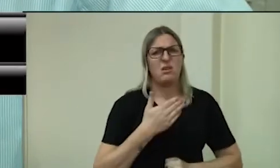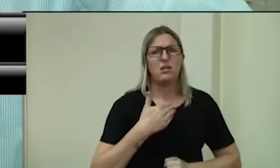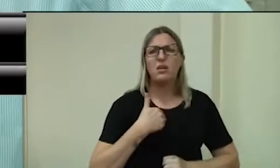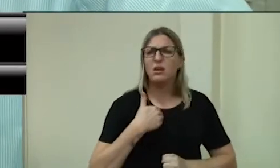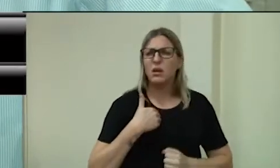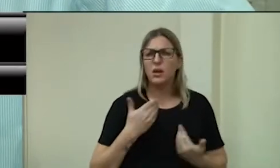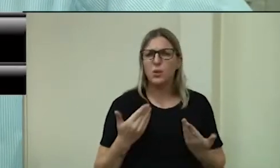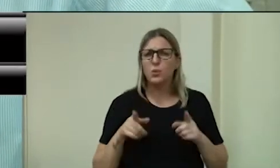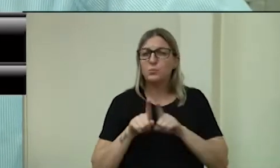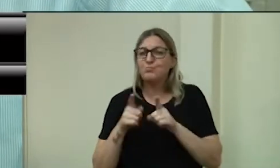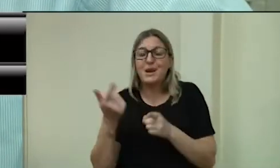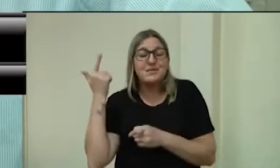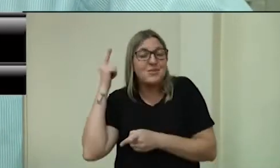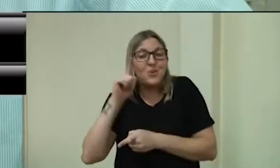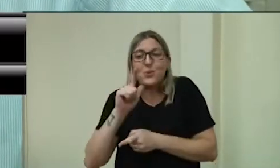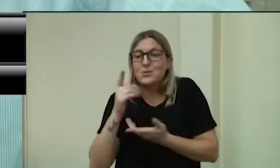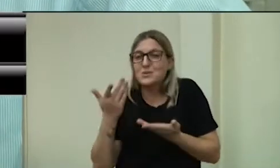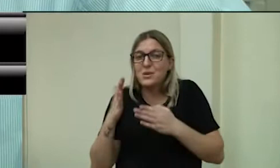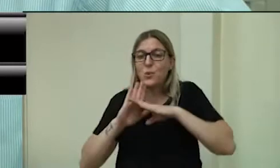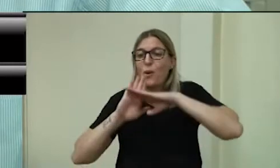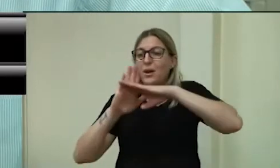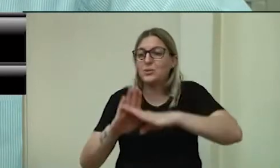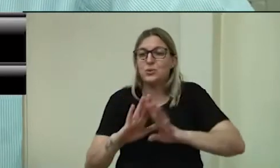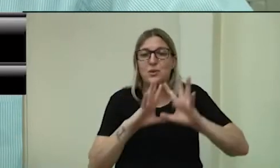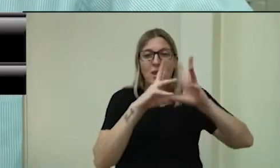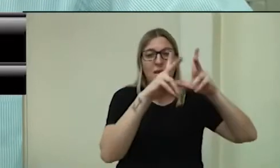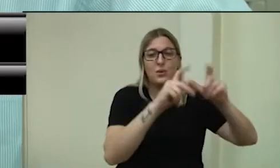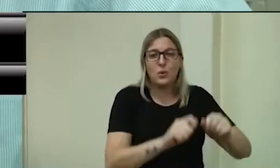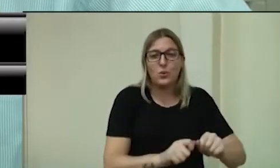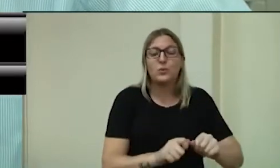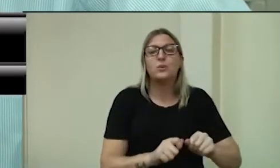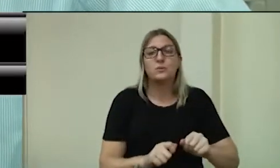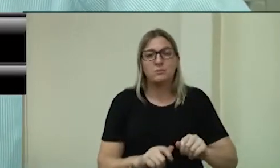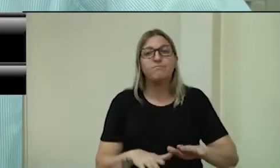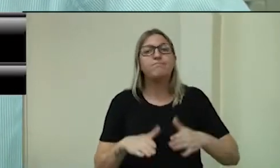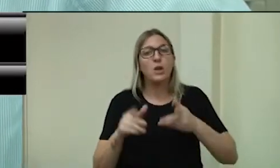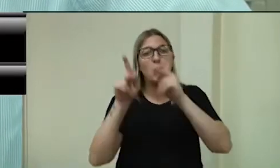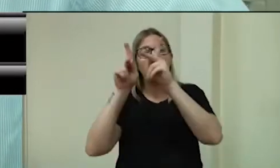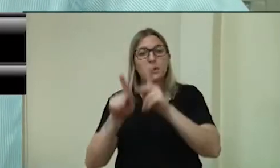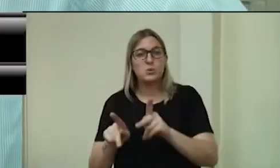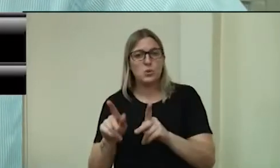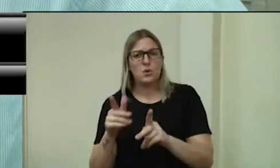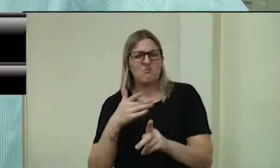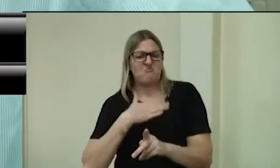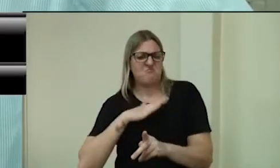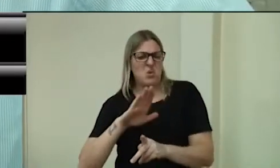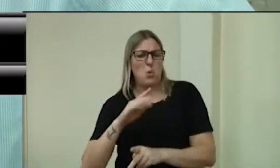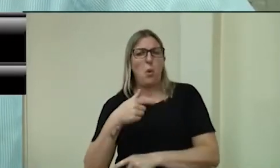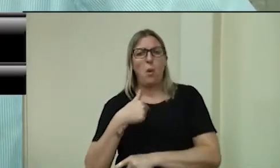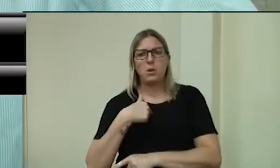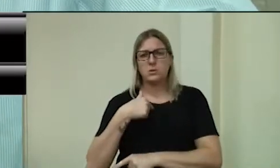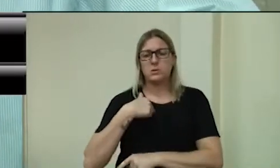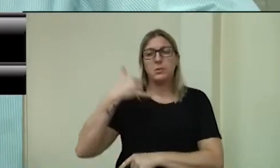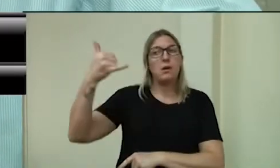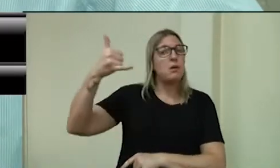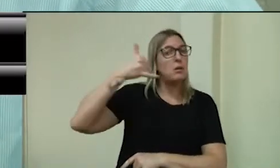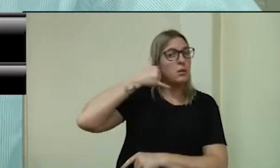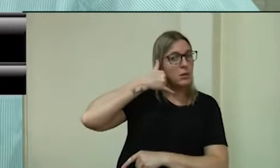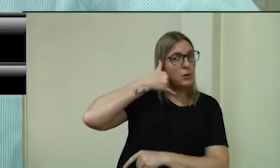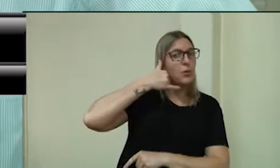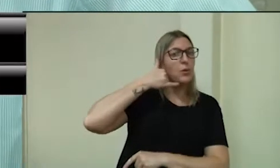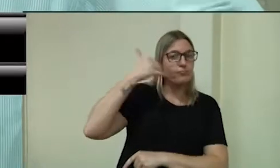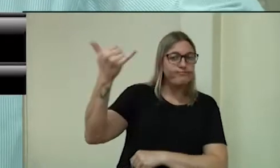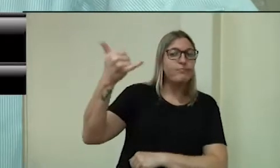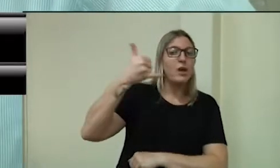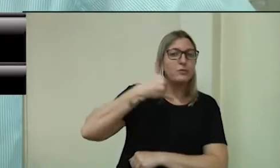até o meu inimigo me ligando, me desejando melhor. Isso é muito, porque, na verdade, hoje